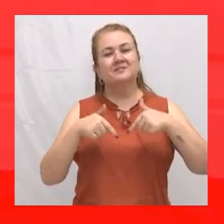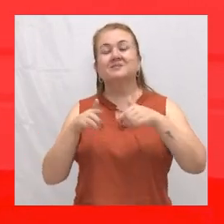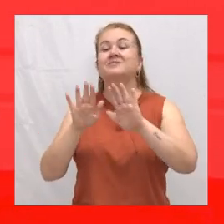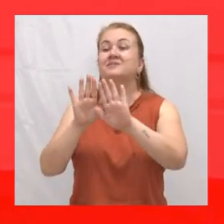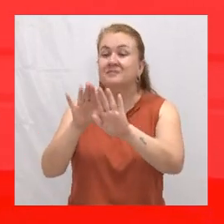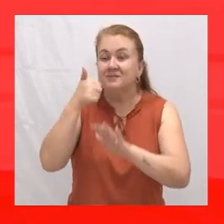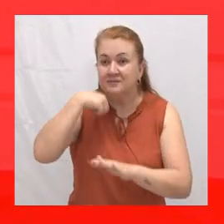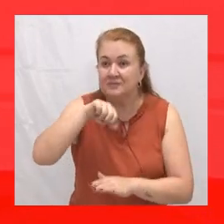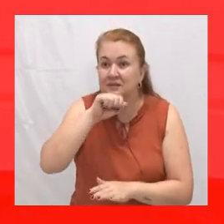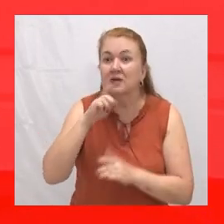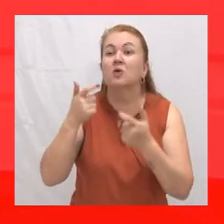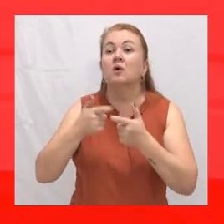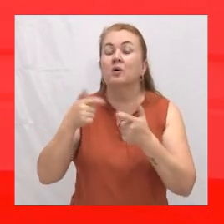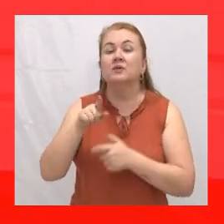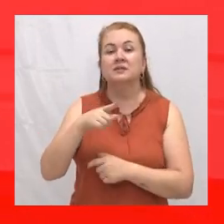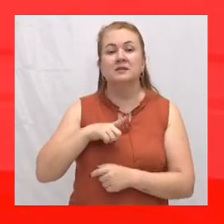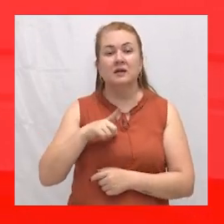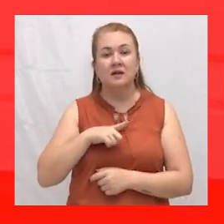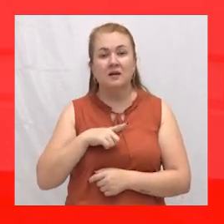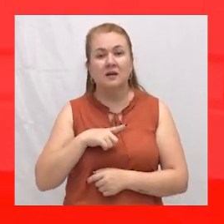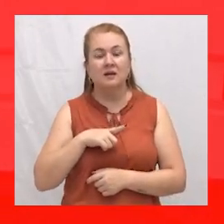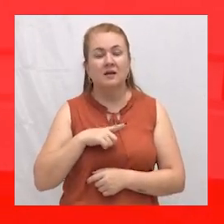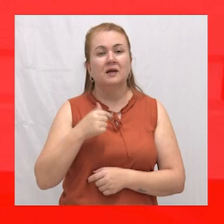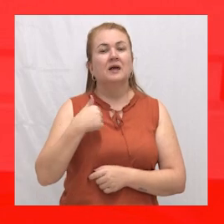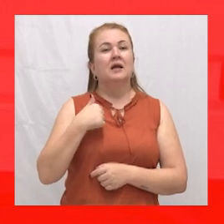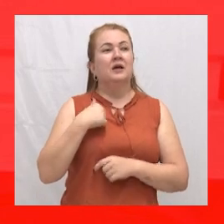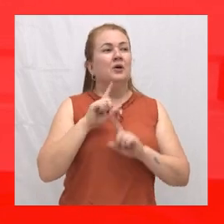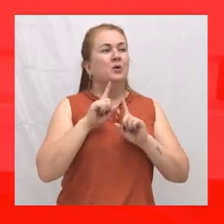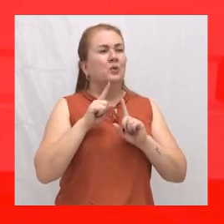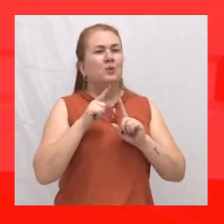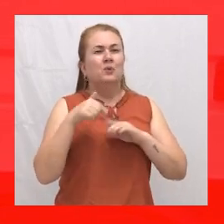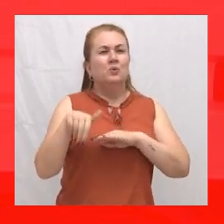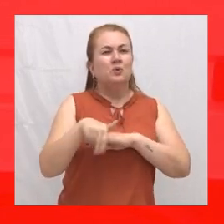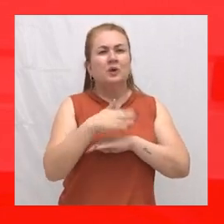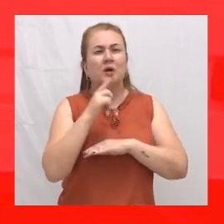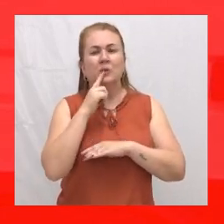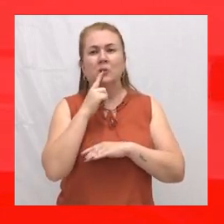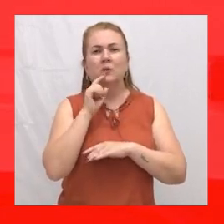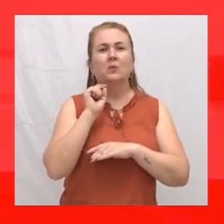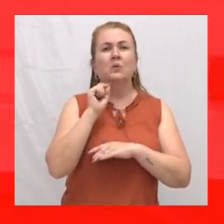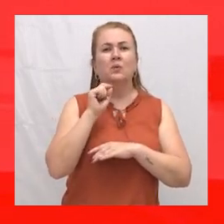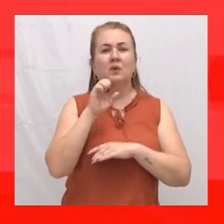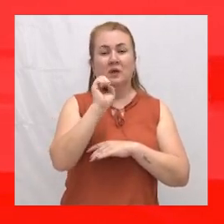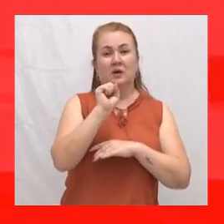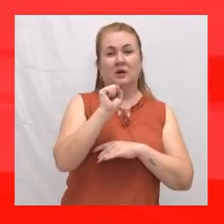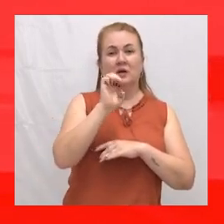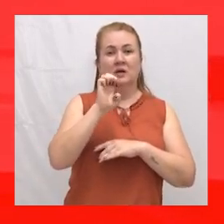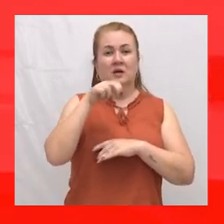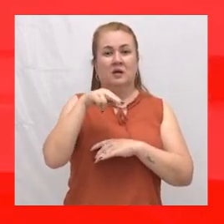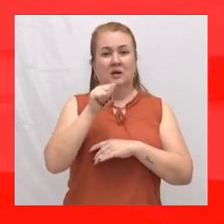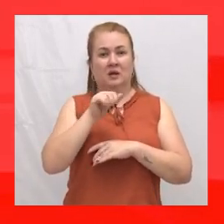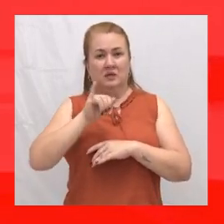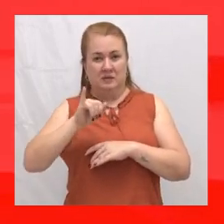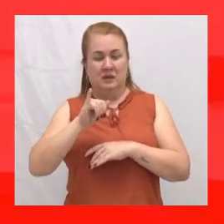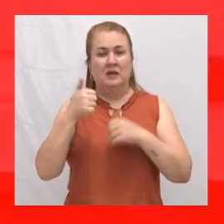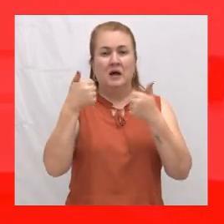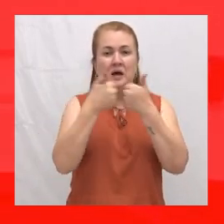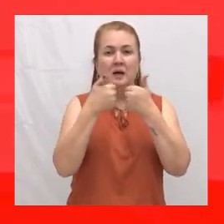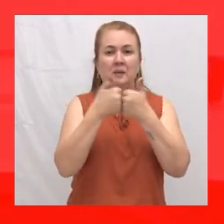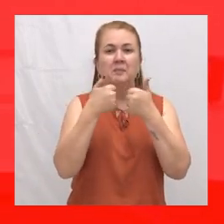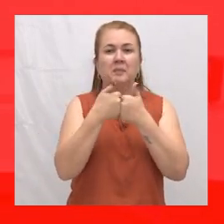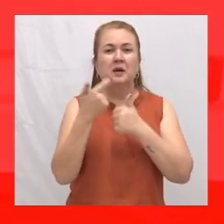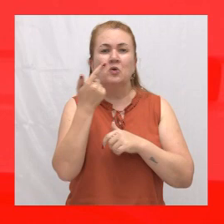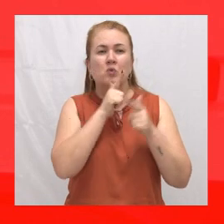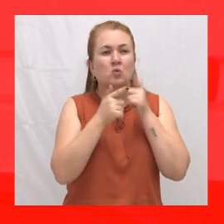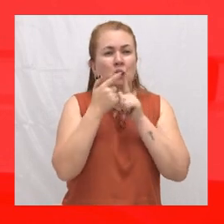Mãezinha, você já está na onde? Eu estou passando pelo cenário aqui. Já estou vendo,